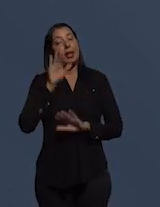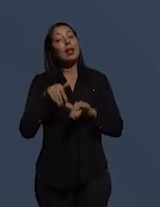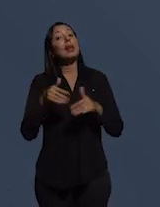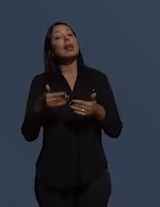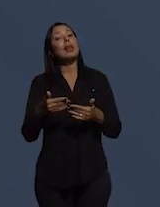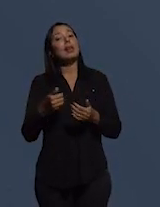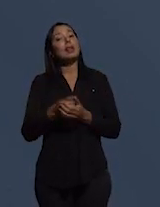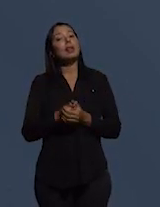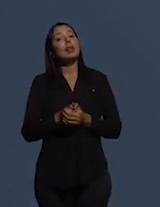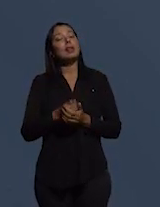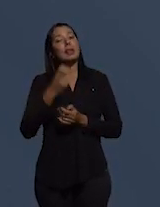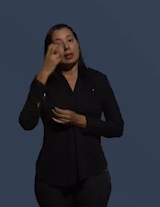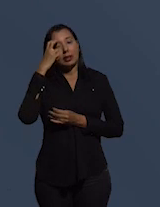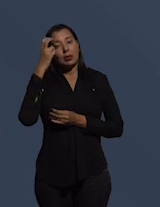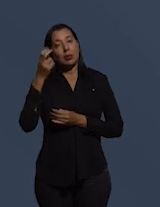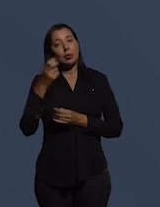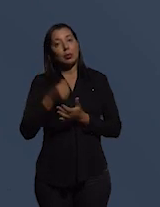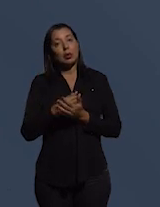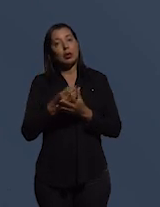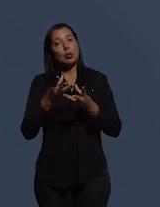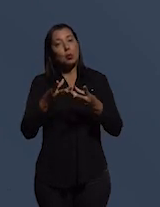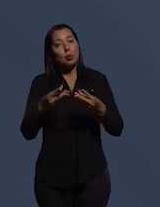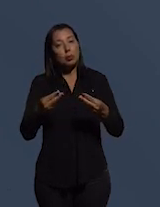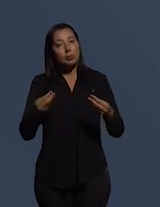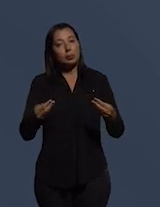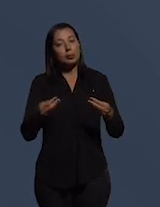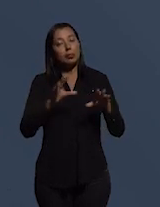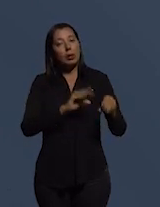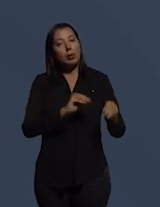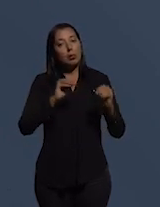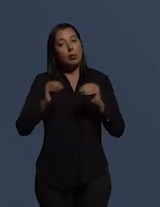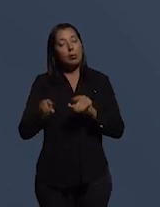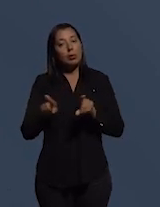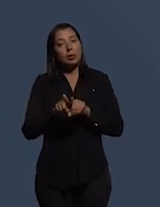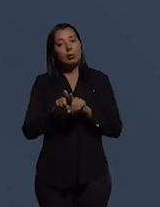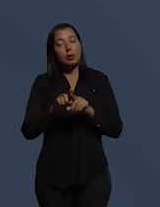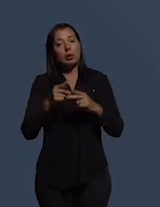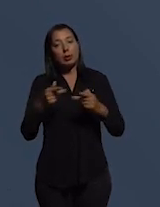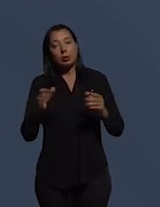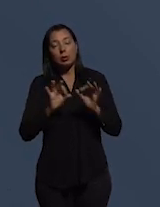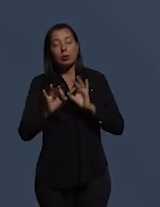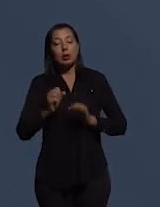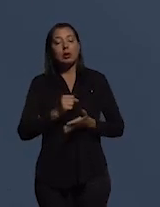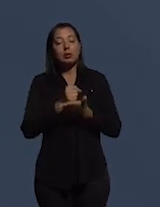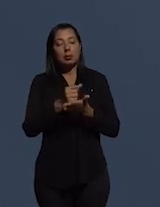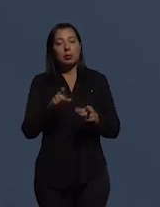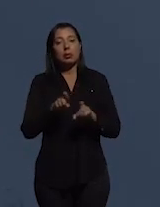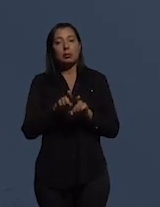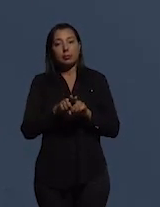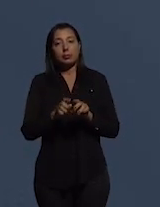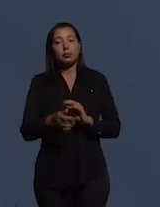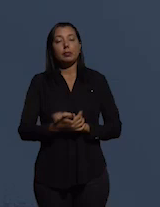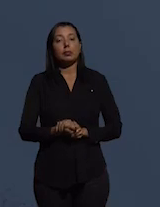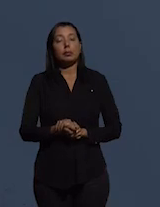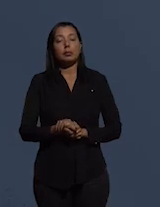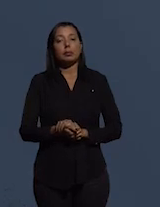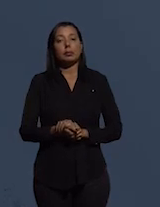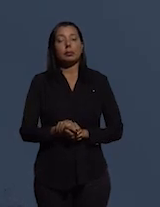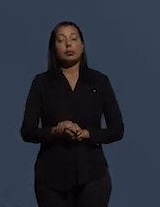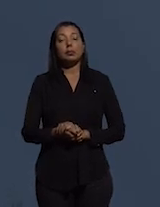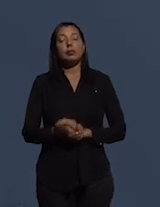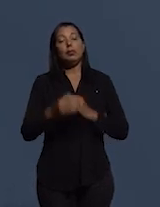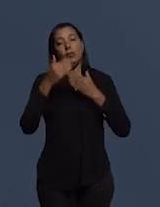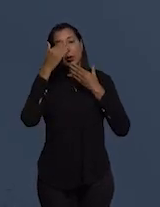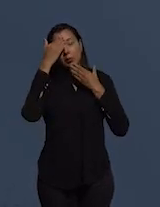que essa cultura de impureza mude e que os instrumentos contribuam para isso muito